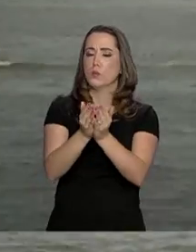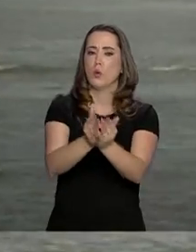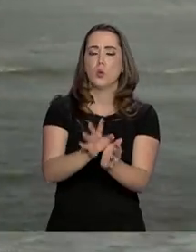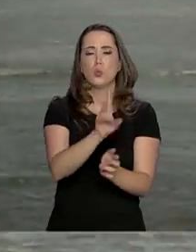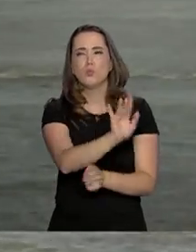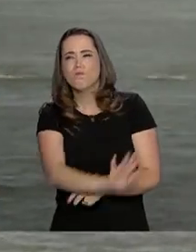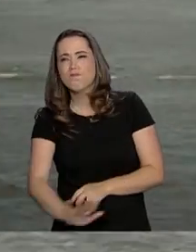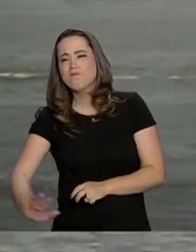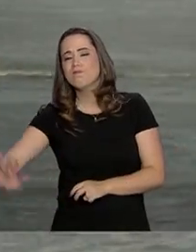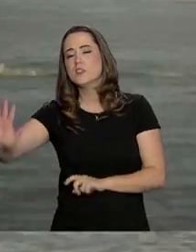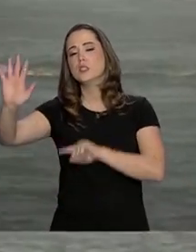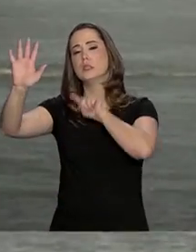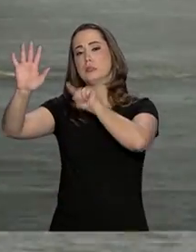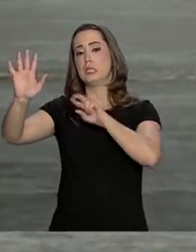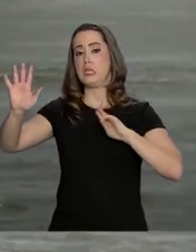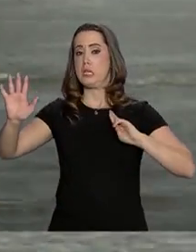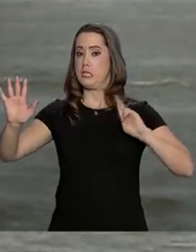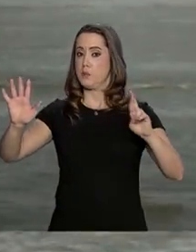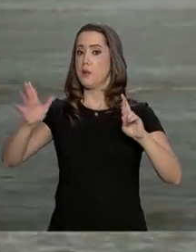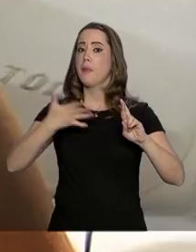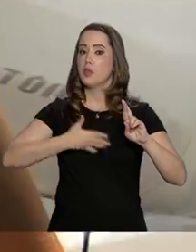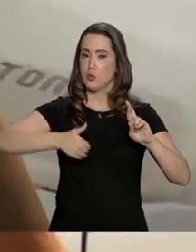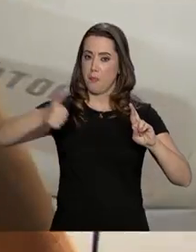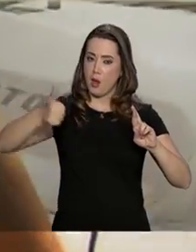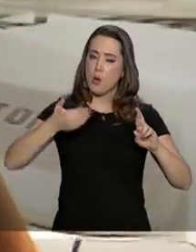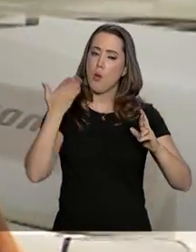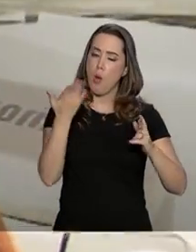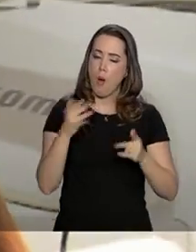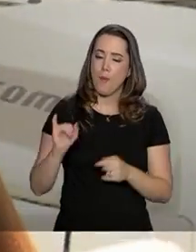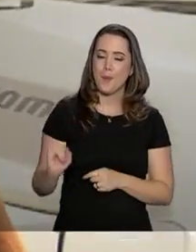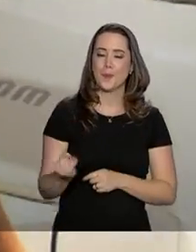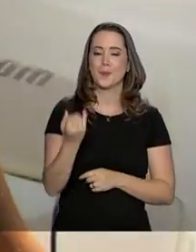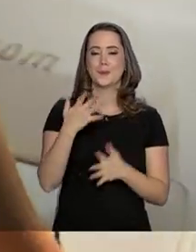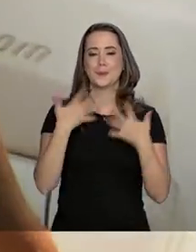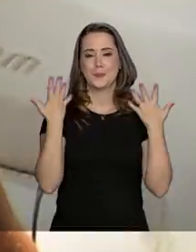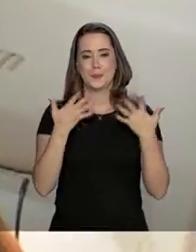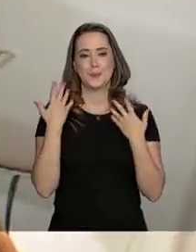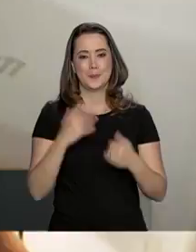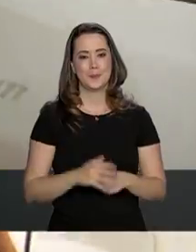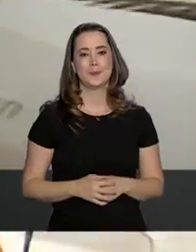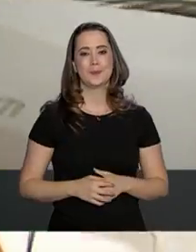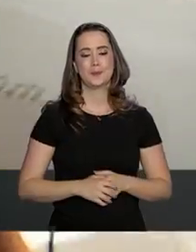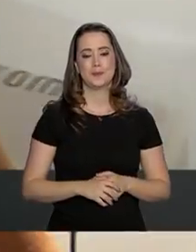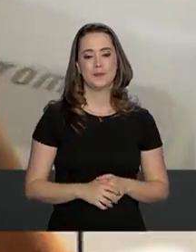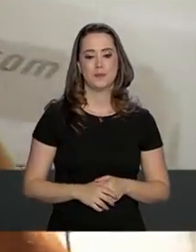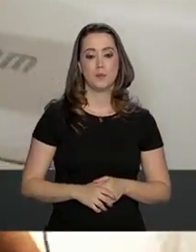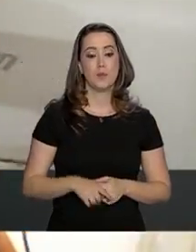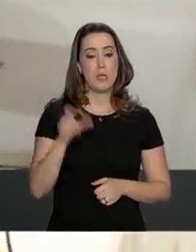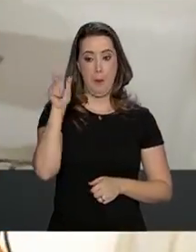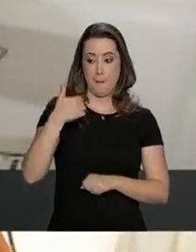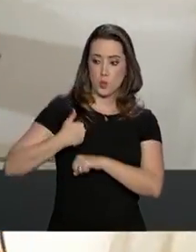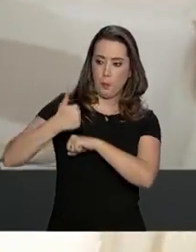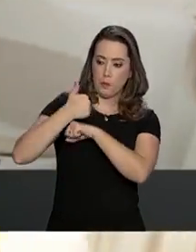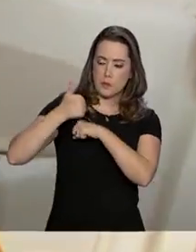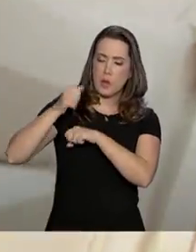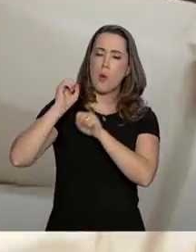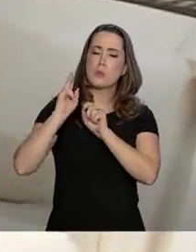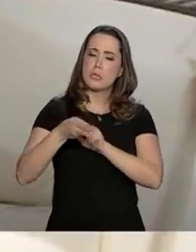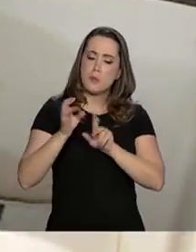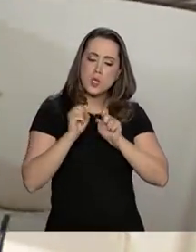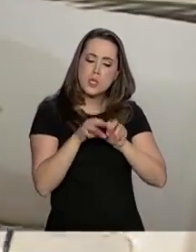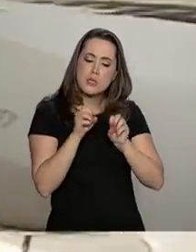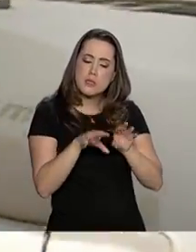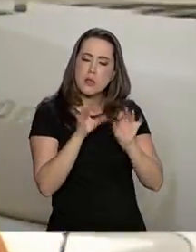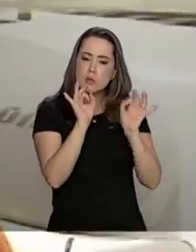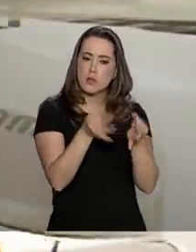Com responsabilidade, fica mais tranquilo de aproveitar o verão. São profissionais, sempre orientam de maneira correta e a gente